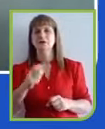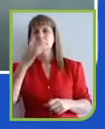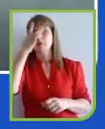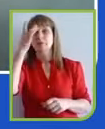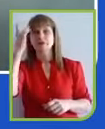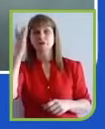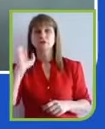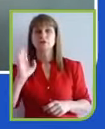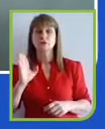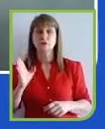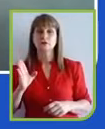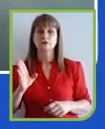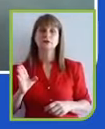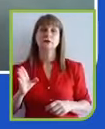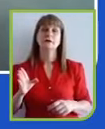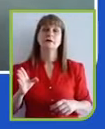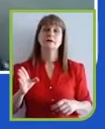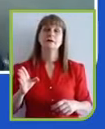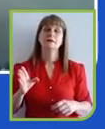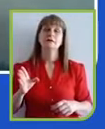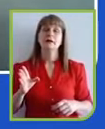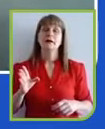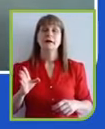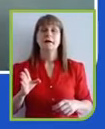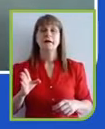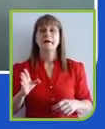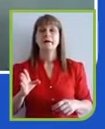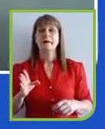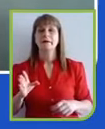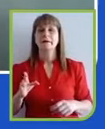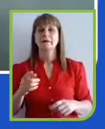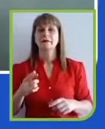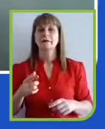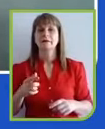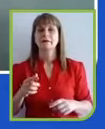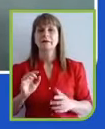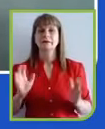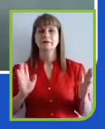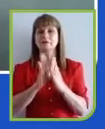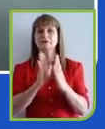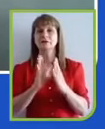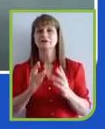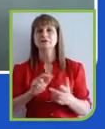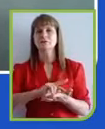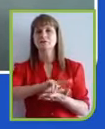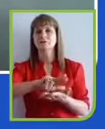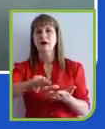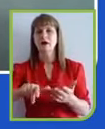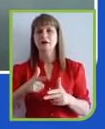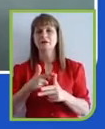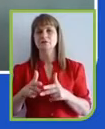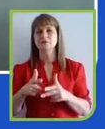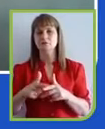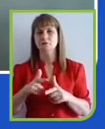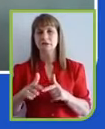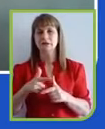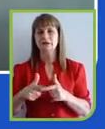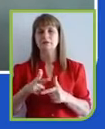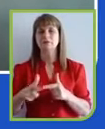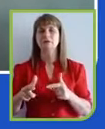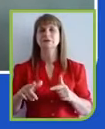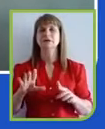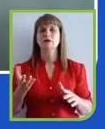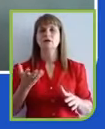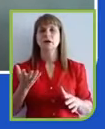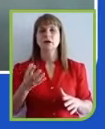dilemas que estão na base dessas tendências. Eu queria muito te ouvir a respeito desses desafios do que